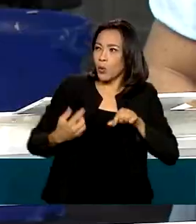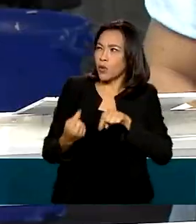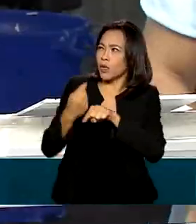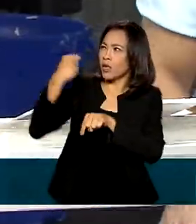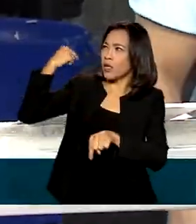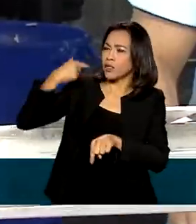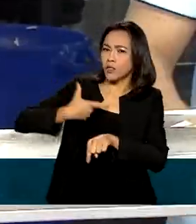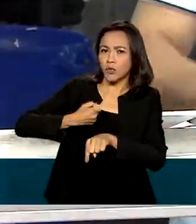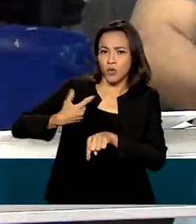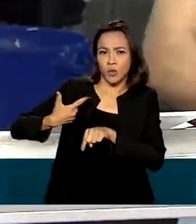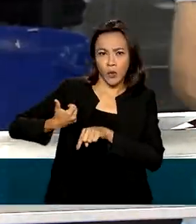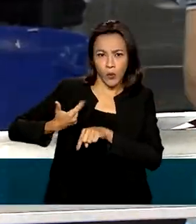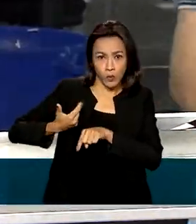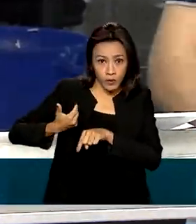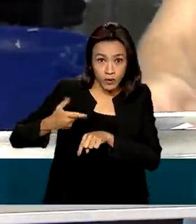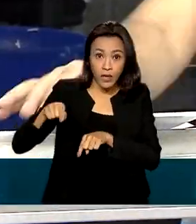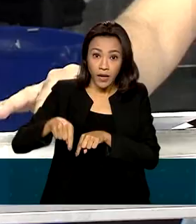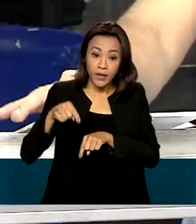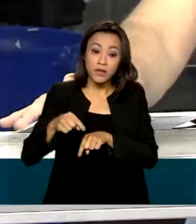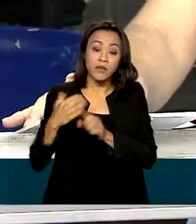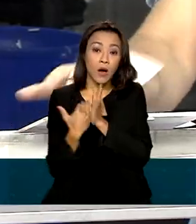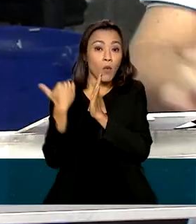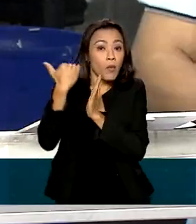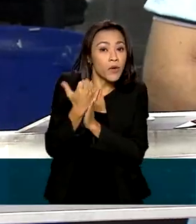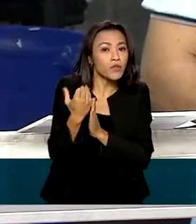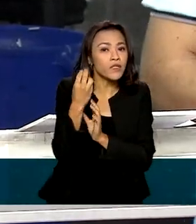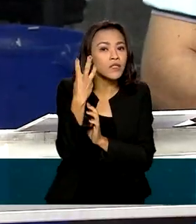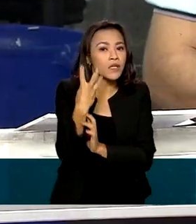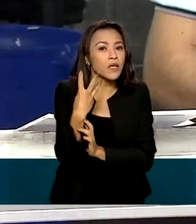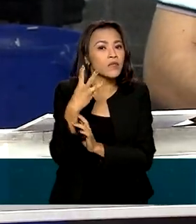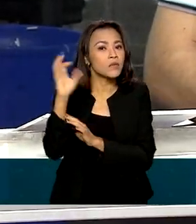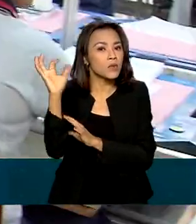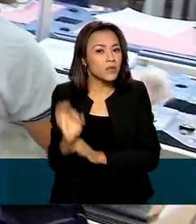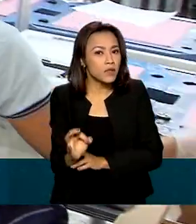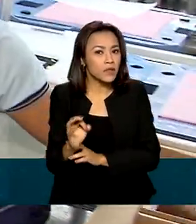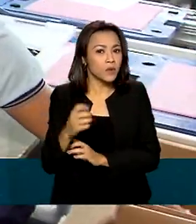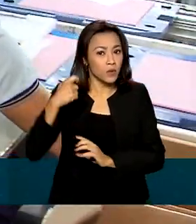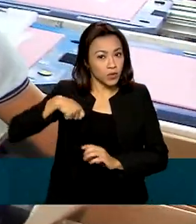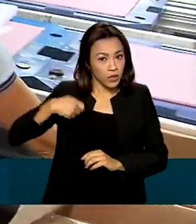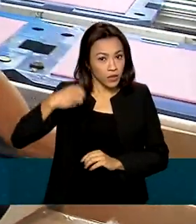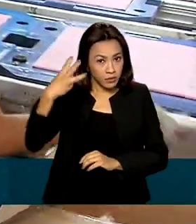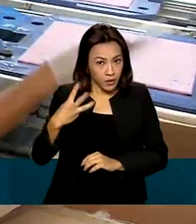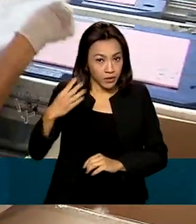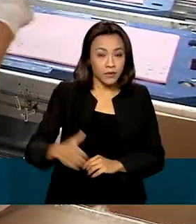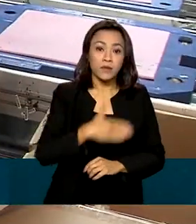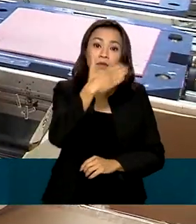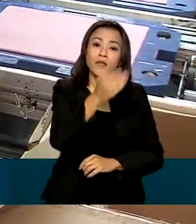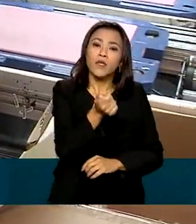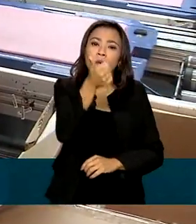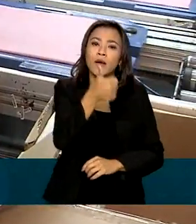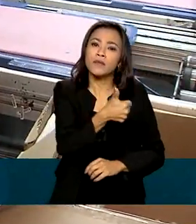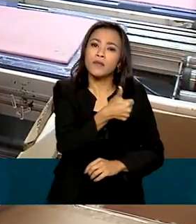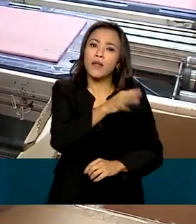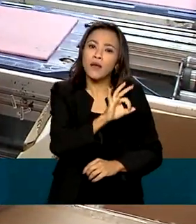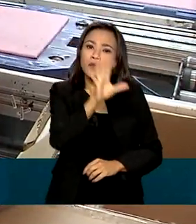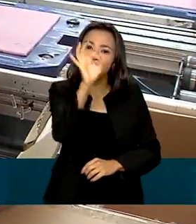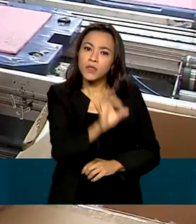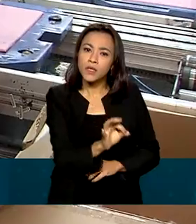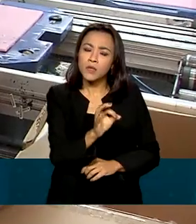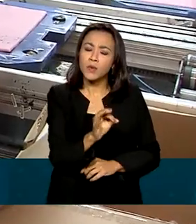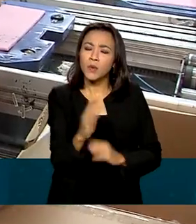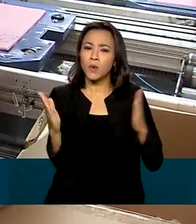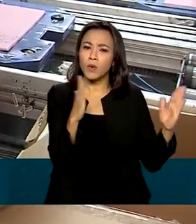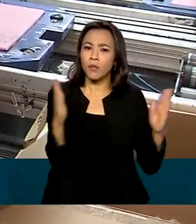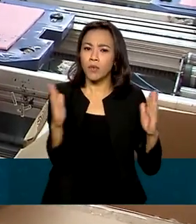A alta foi de pouco mais de 3% em relação ao trimestre anterior e de quase 10% comparada ao mesmo